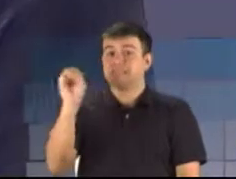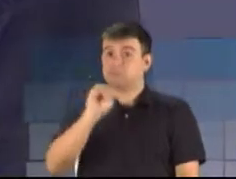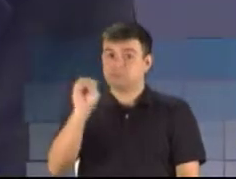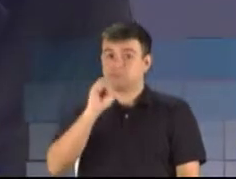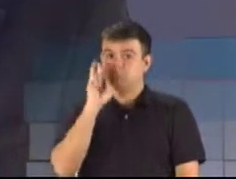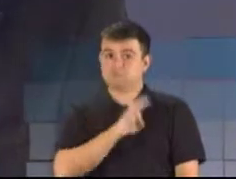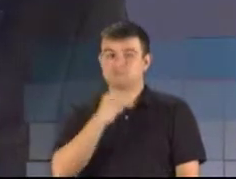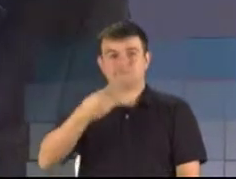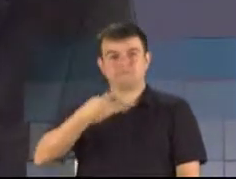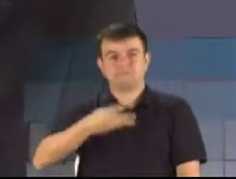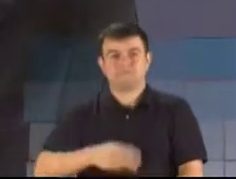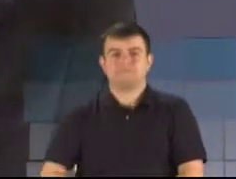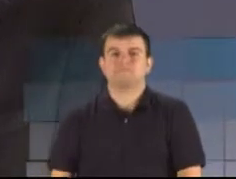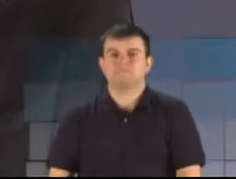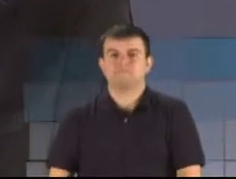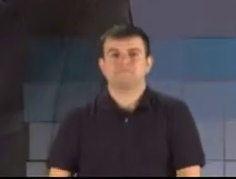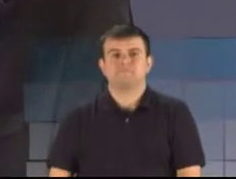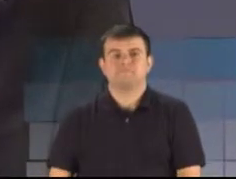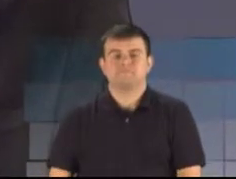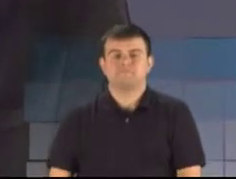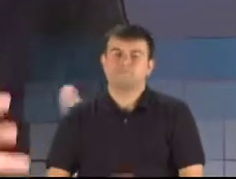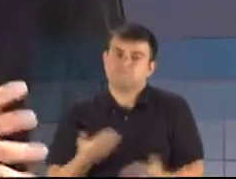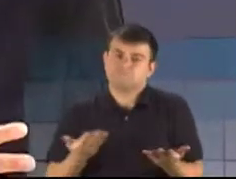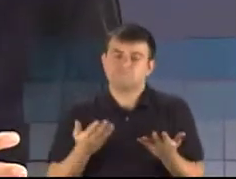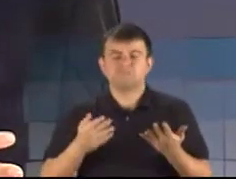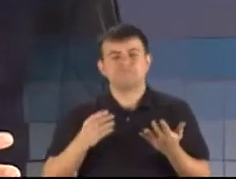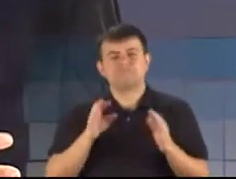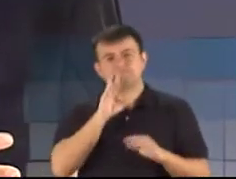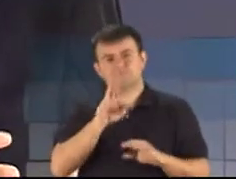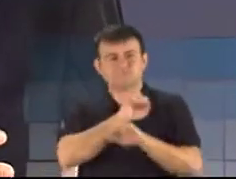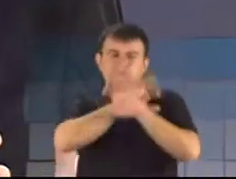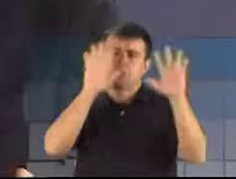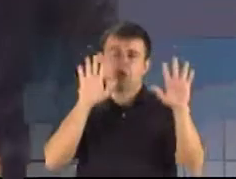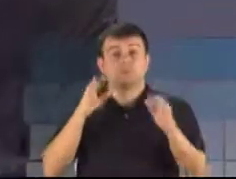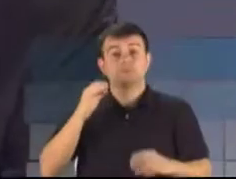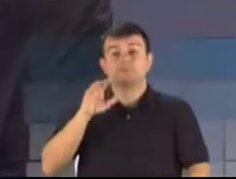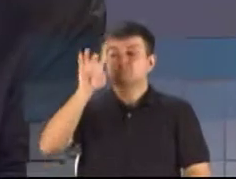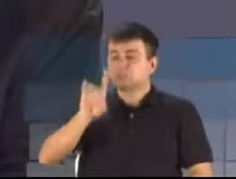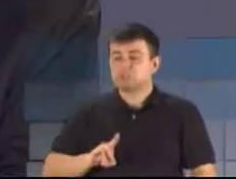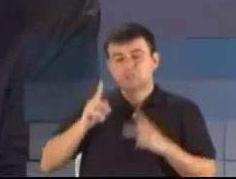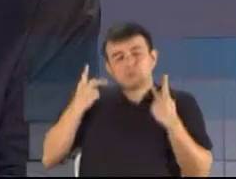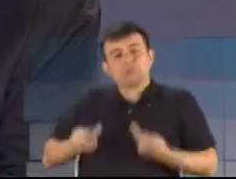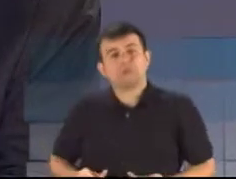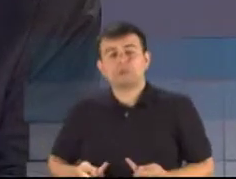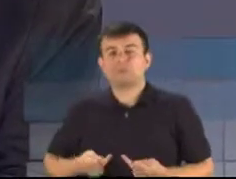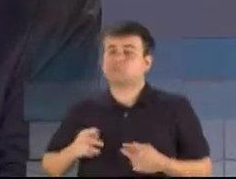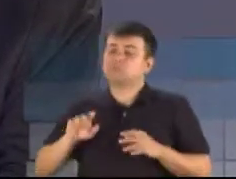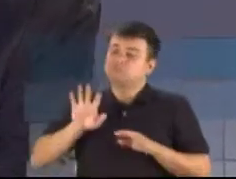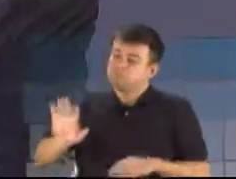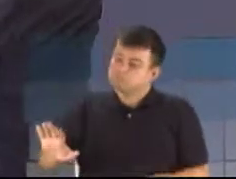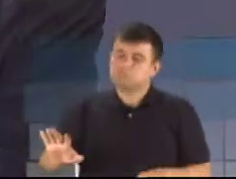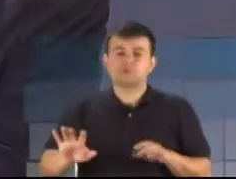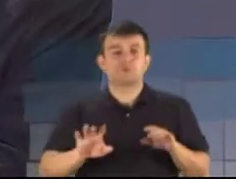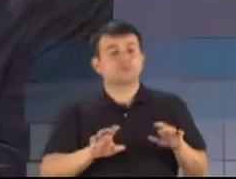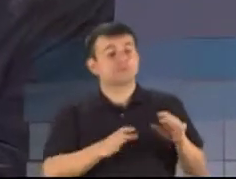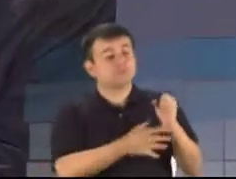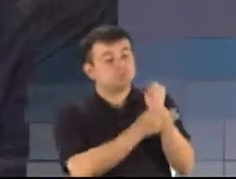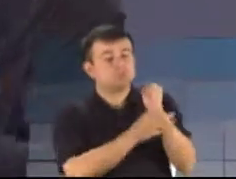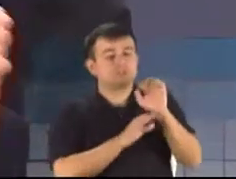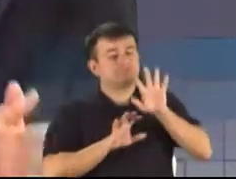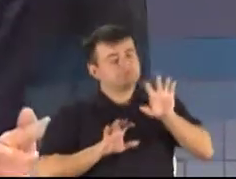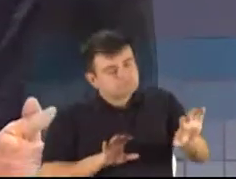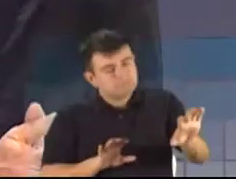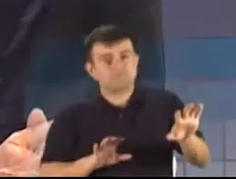Eu acho que foi bem claro o meu pensamento. Direitos humanos é uma coisa, segurança é outra coisa. Não pode a segurança